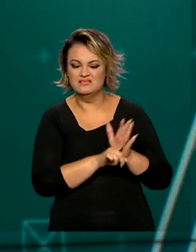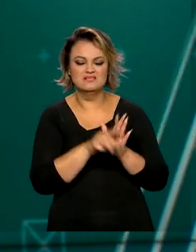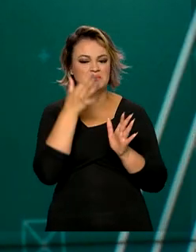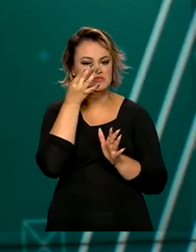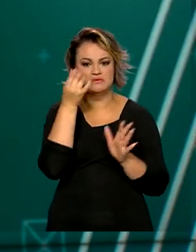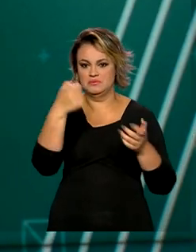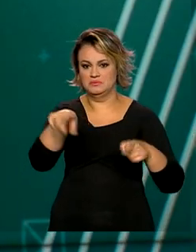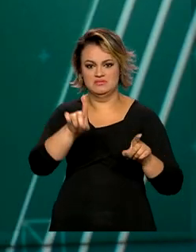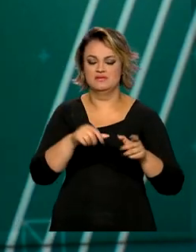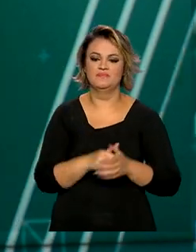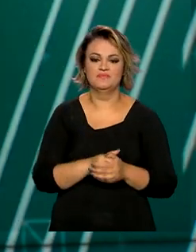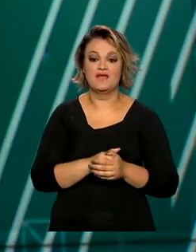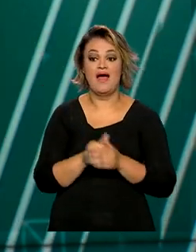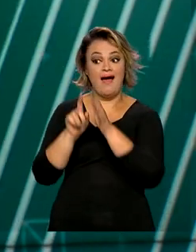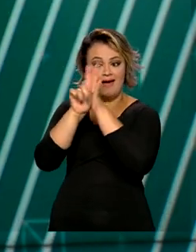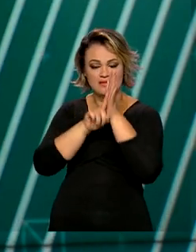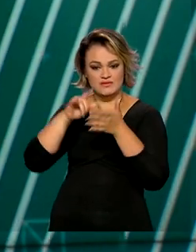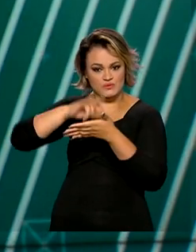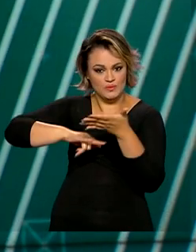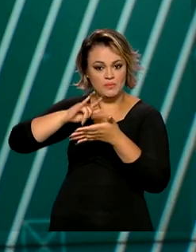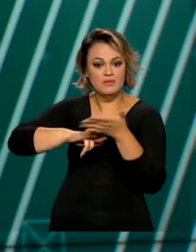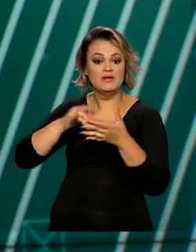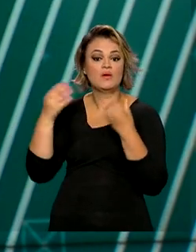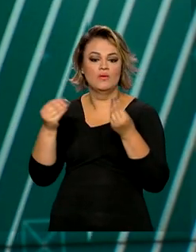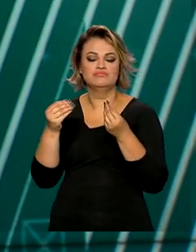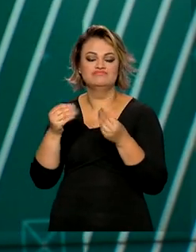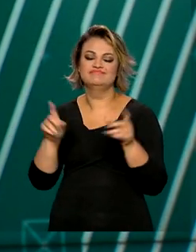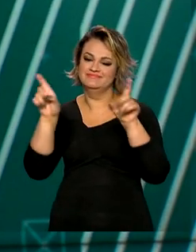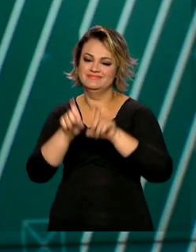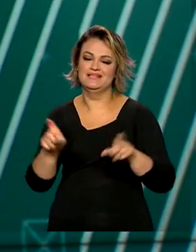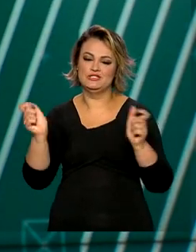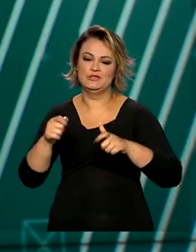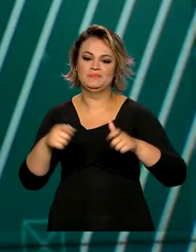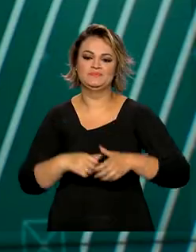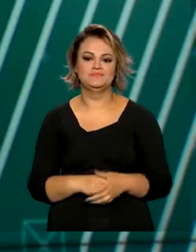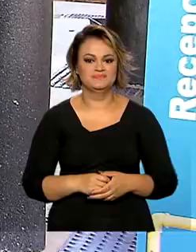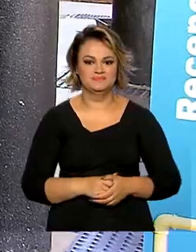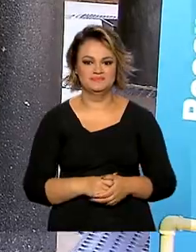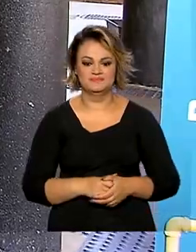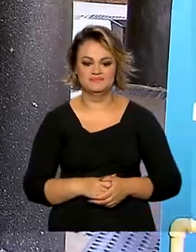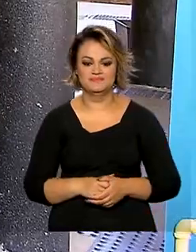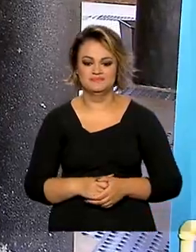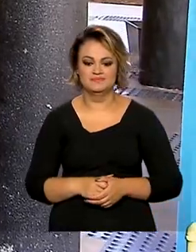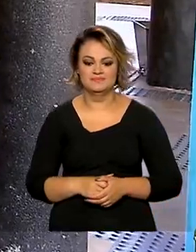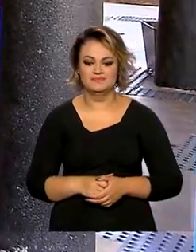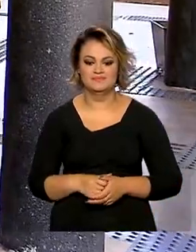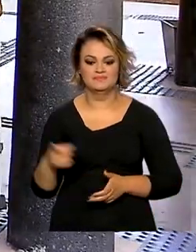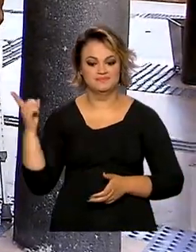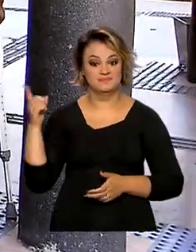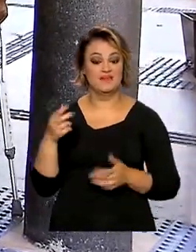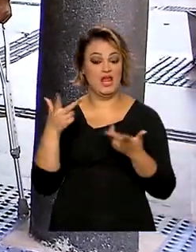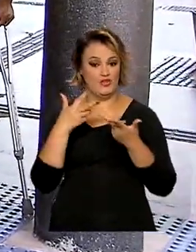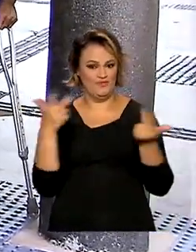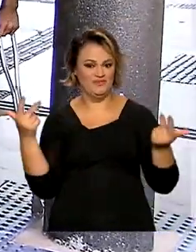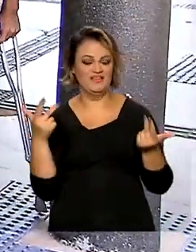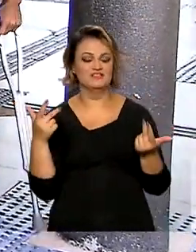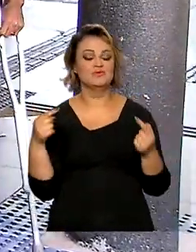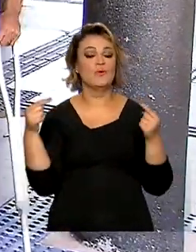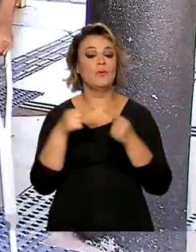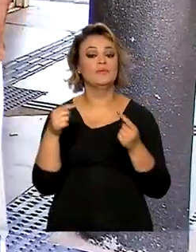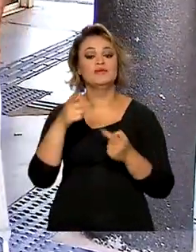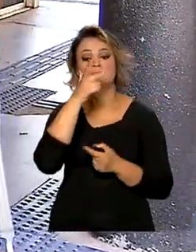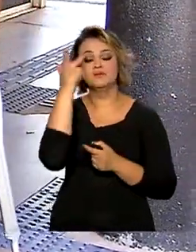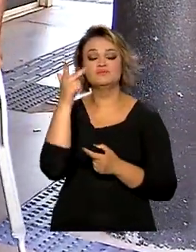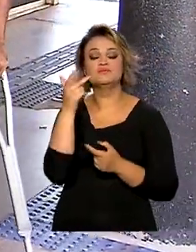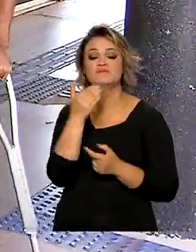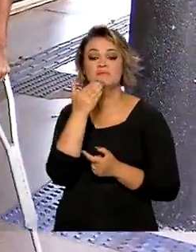presencial. A análise dos documentos agora pode ser feita online. A novidade vale para quem